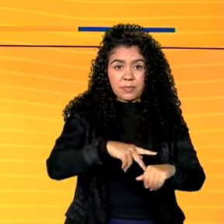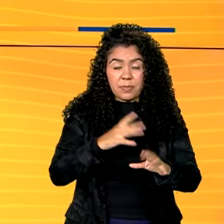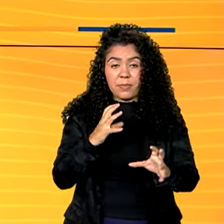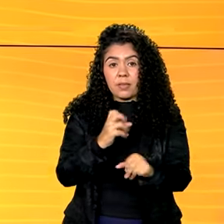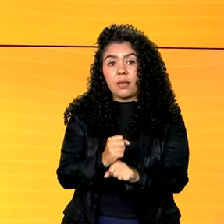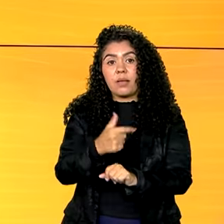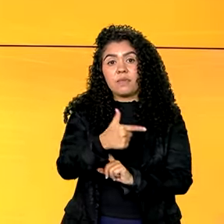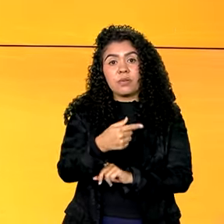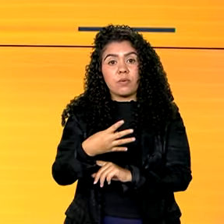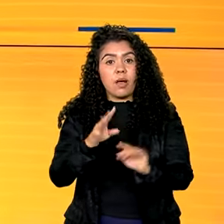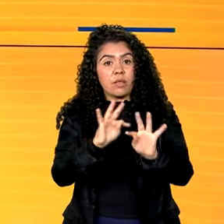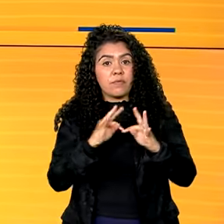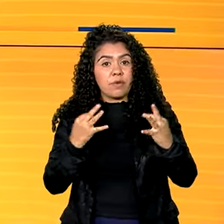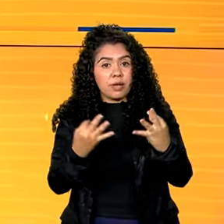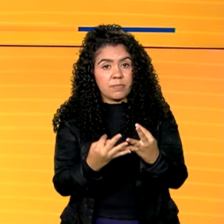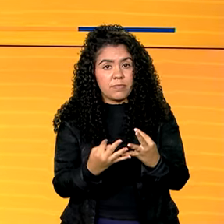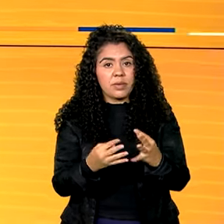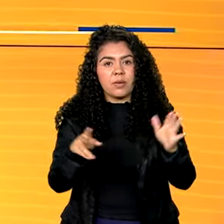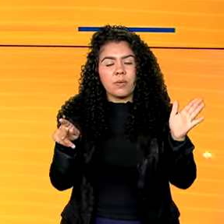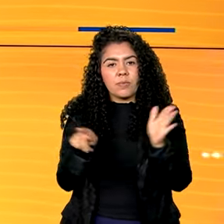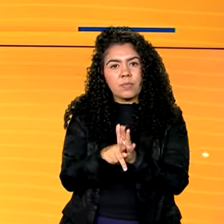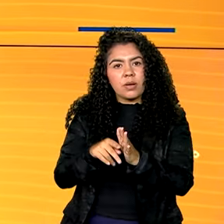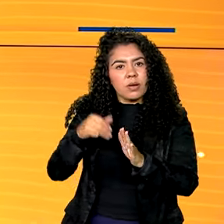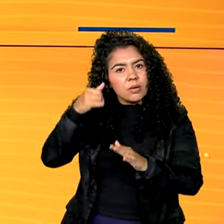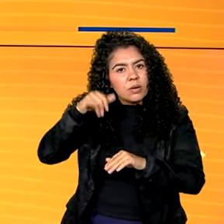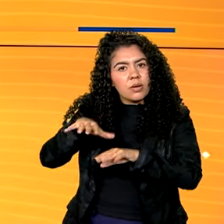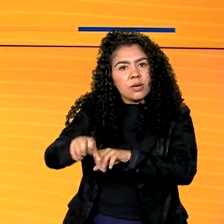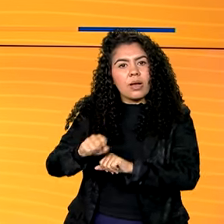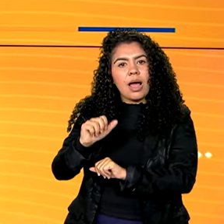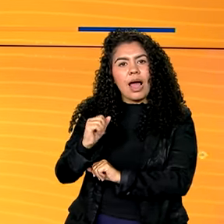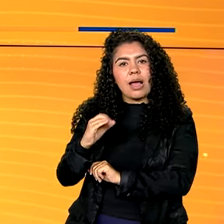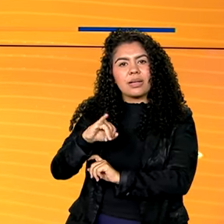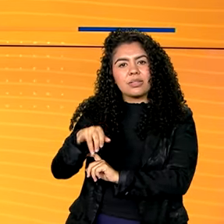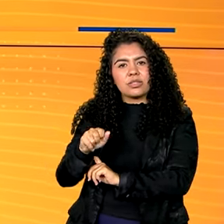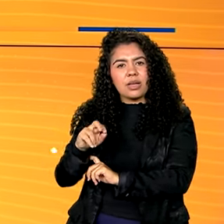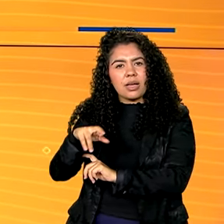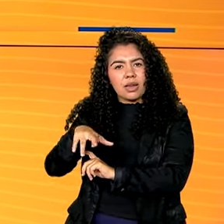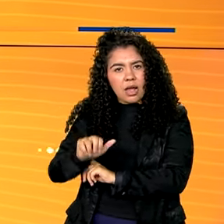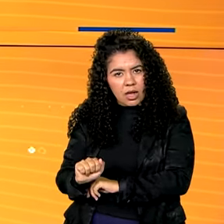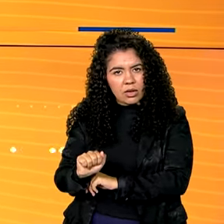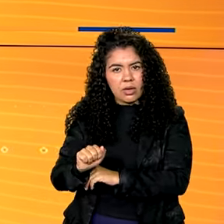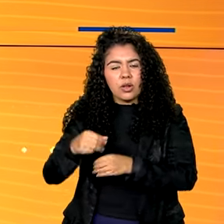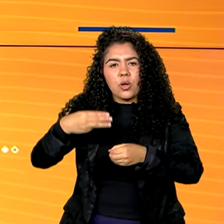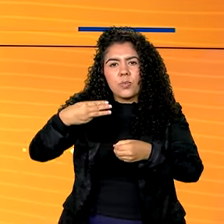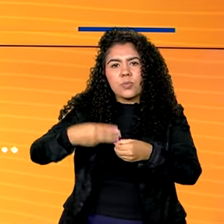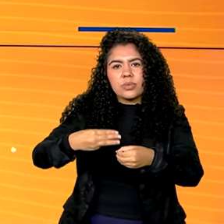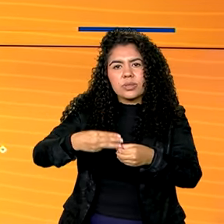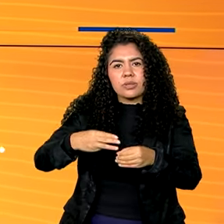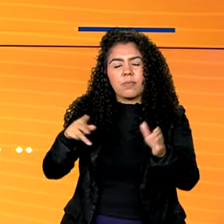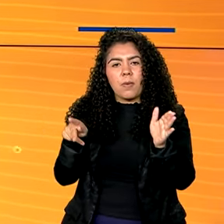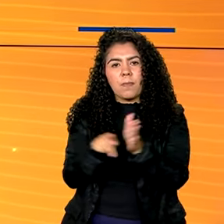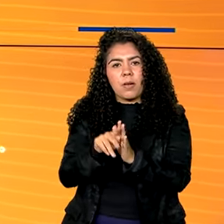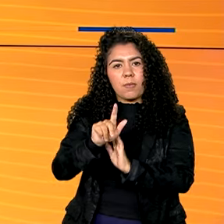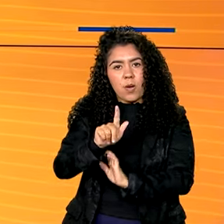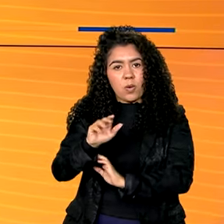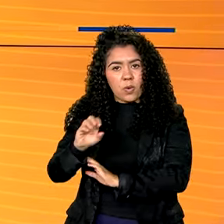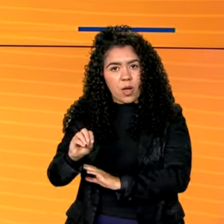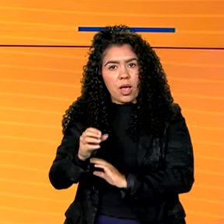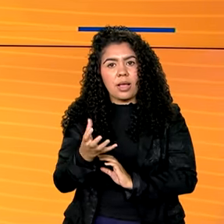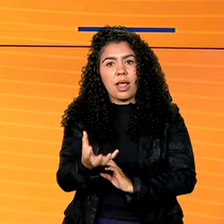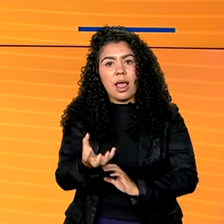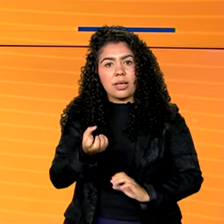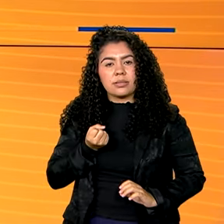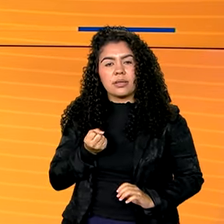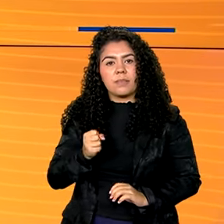24 famílias do assentamento Acanjarana, no município de Vila Propício, em Goiás, receberam do INCRA 100